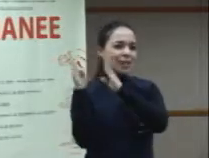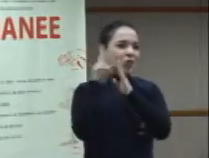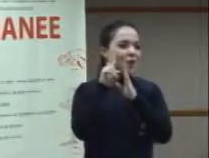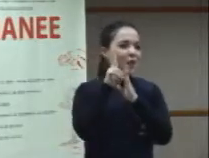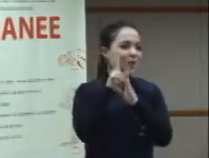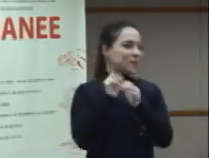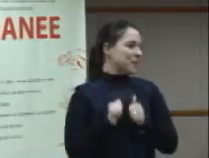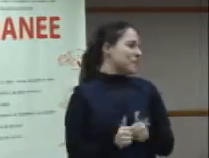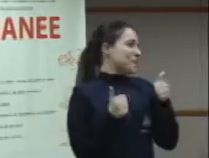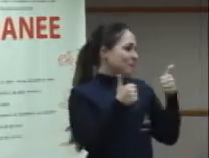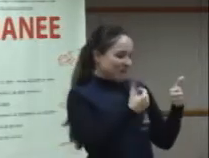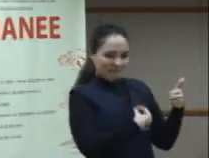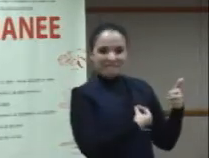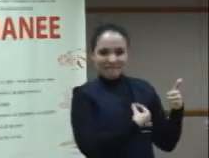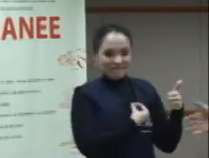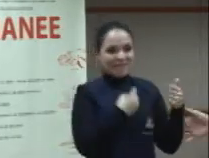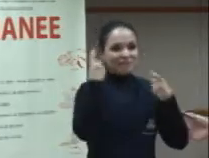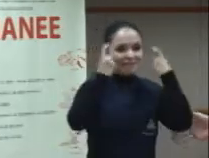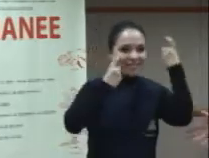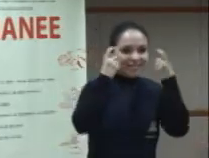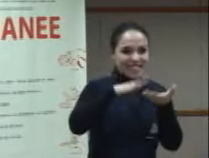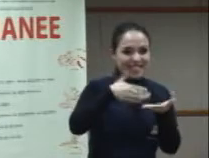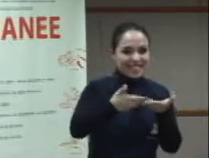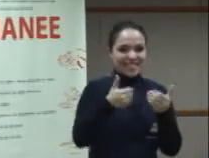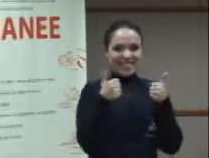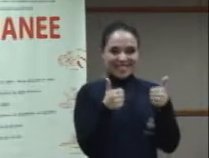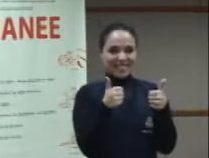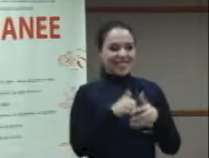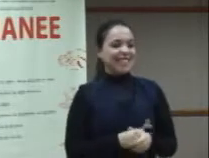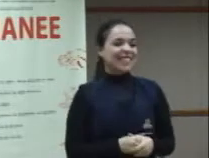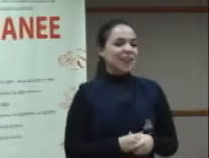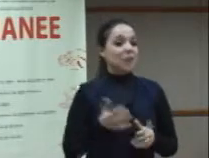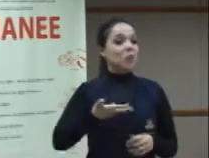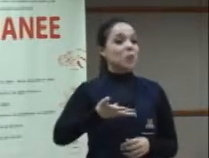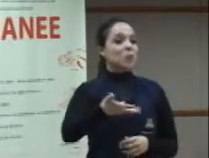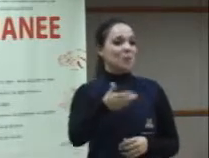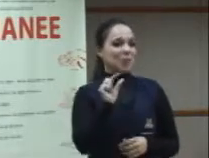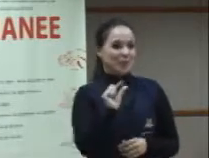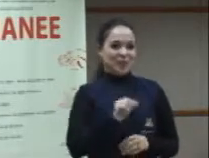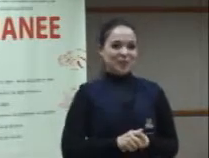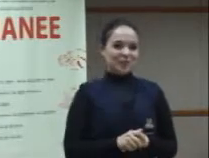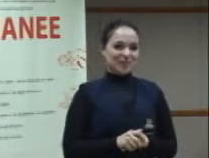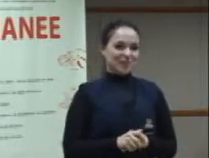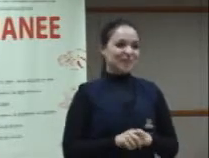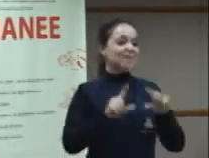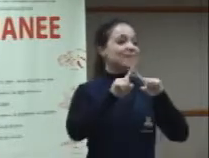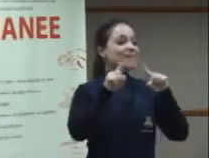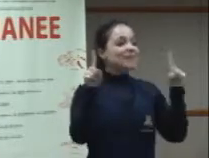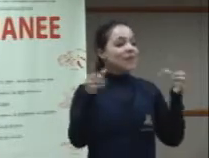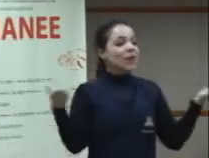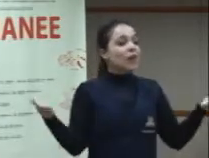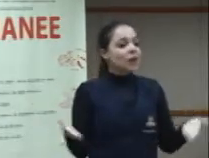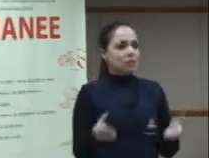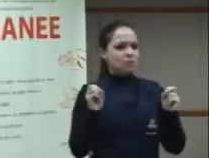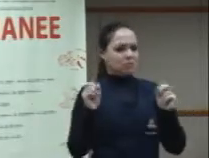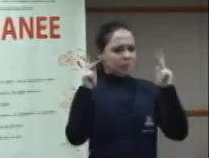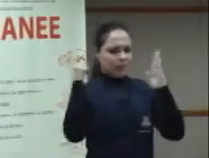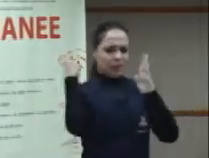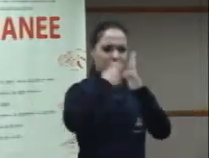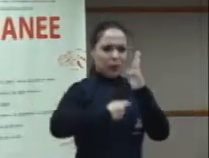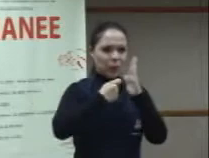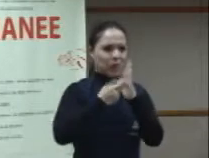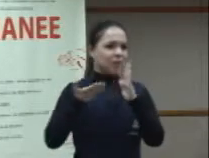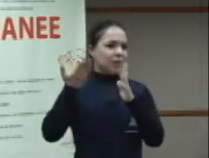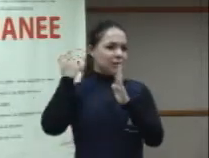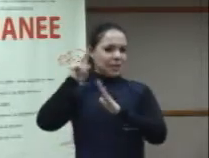Está tudo bem aqui com a intérprete? Está tudo bem? Então, está certo. Ainda está resistindo. Hoje, após a luta política dos